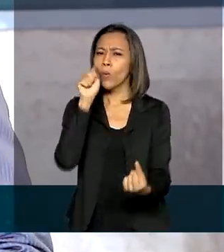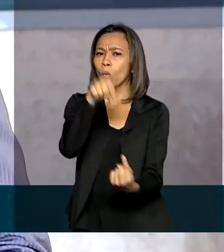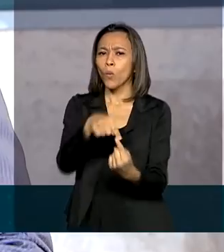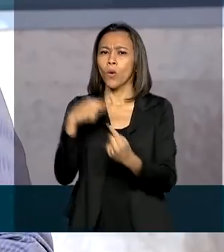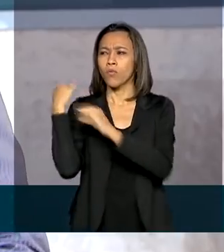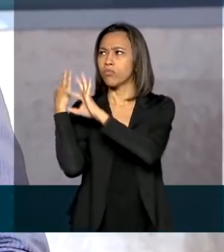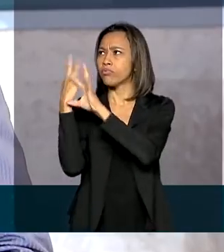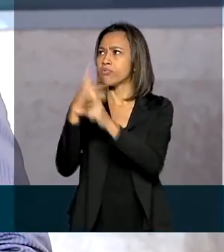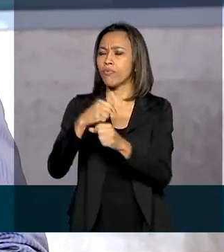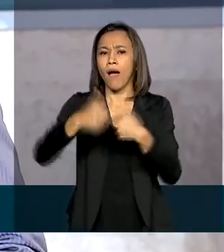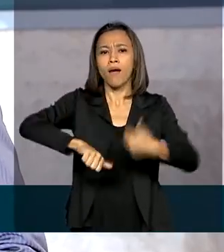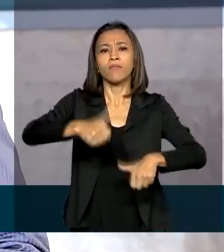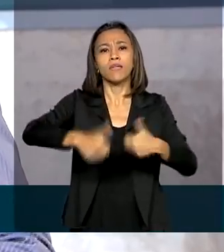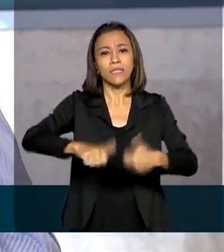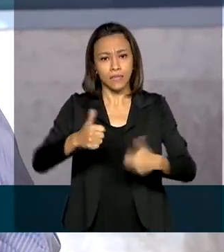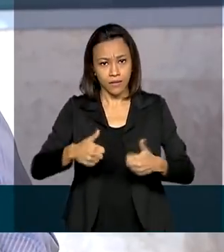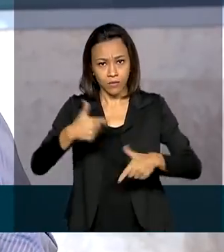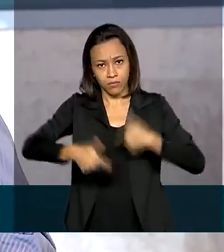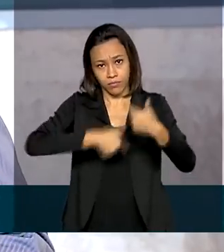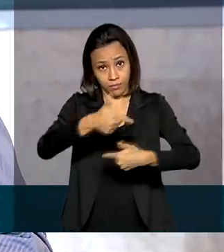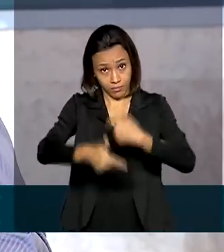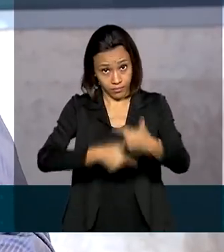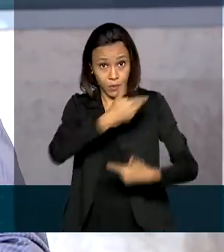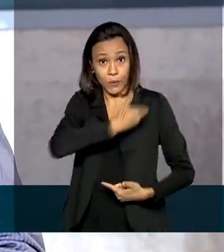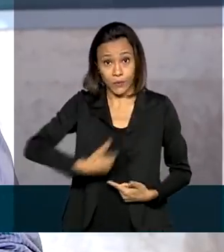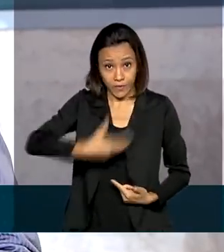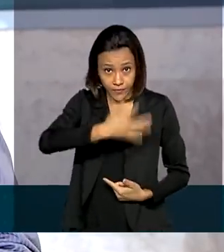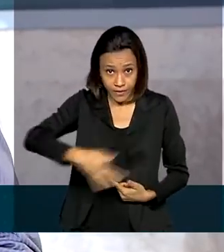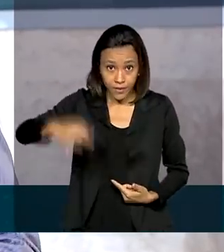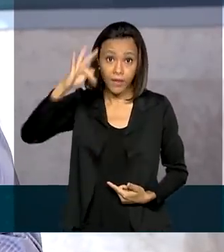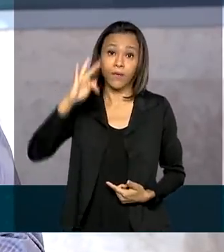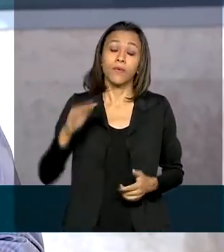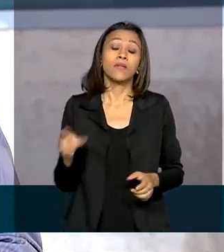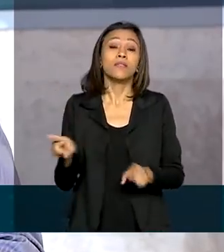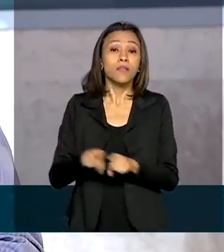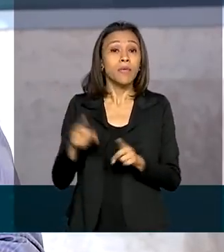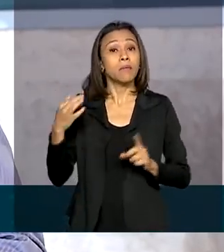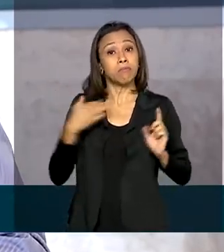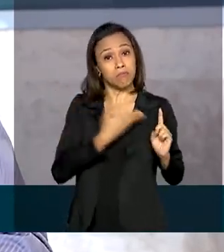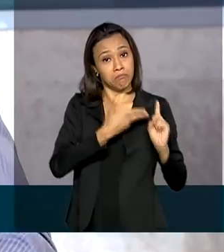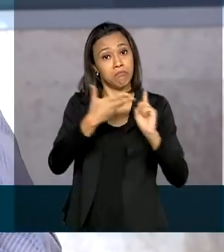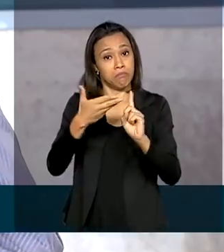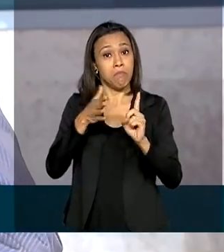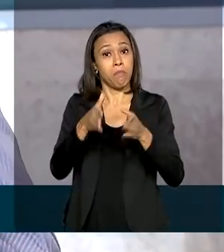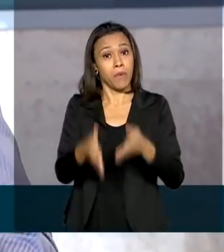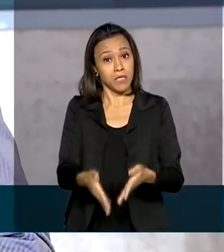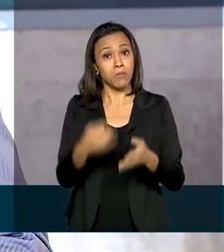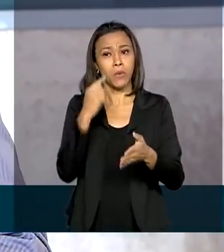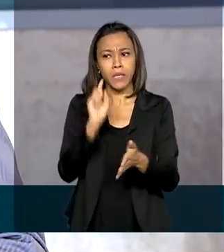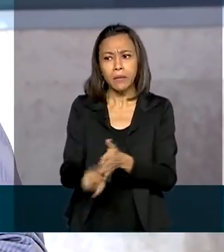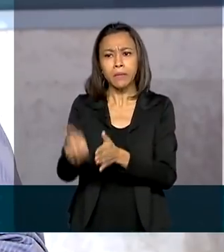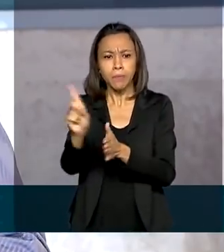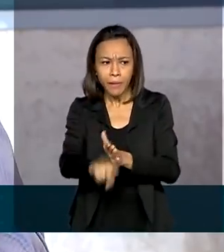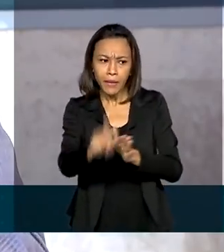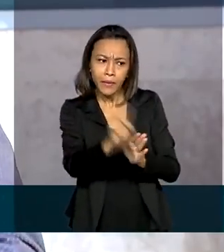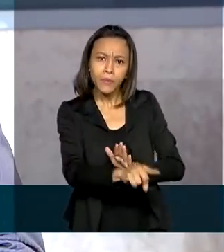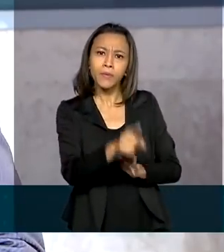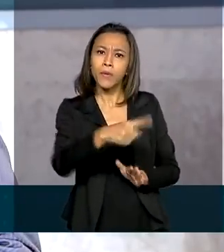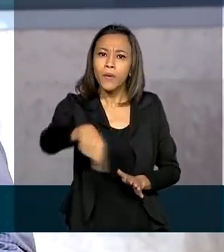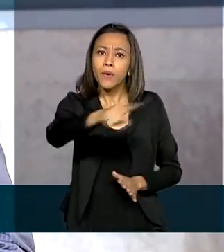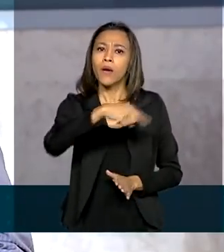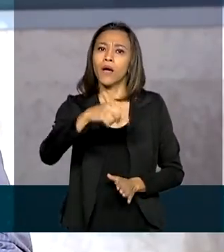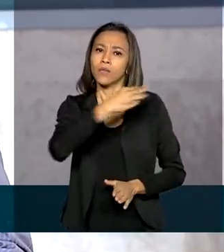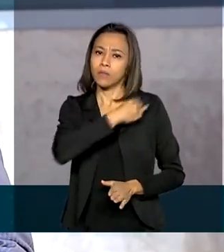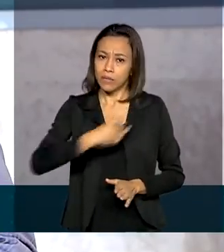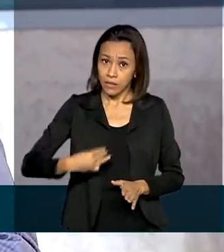prioridades do Governo Federal. A youtuber Mirim, Esther Castilho, participou do início da reunião e fez perguntas aos ministros e ao